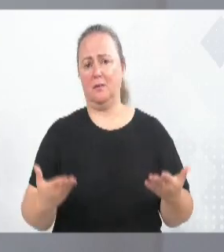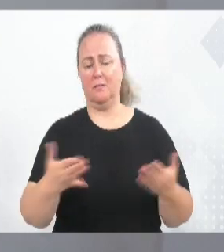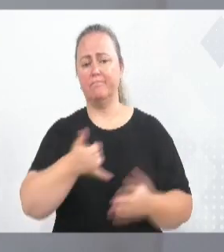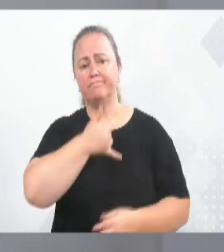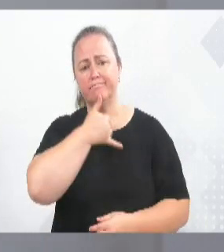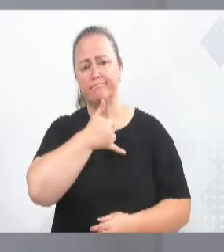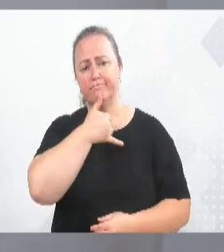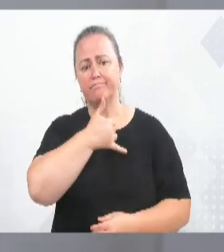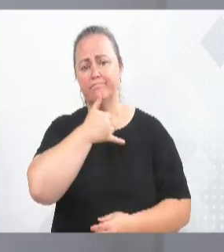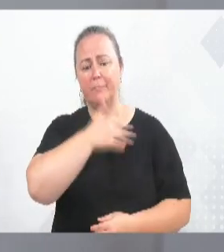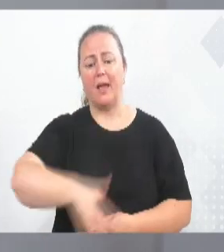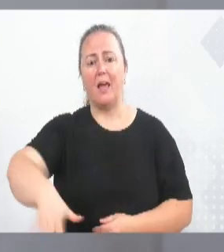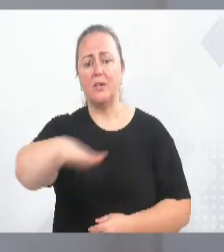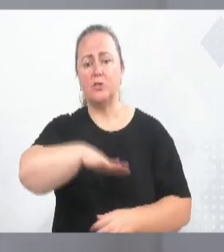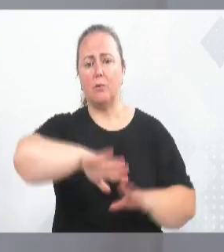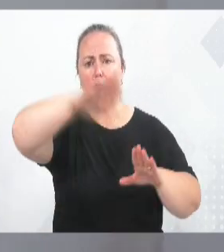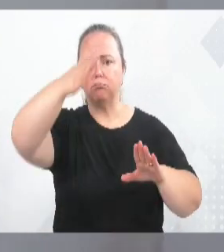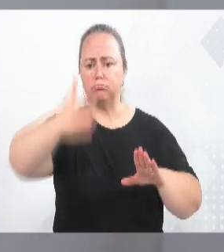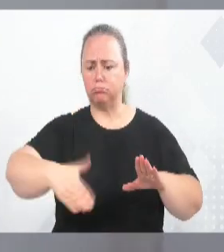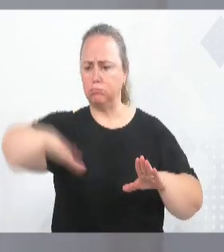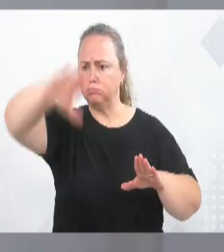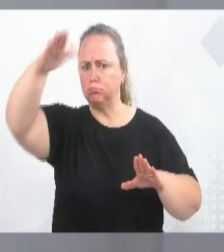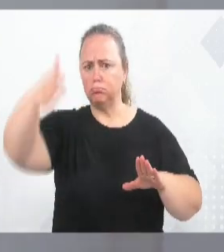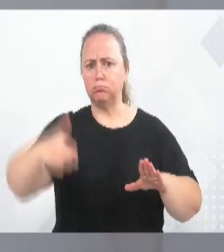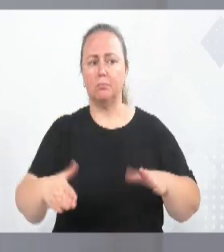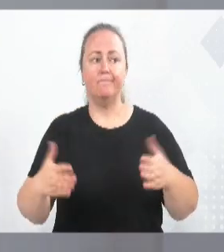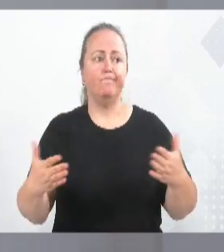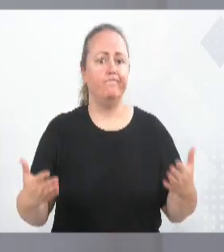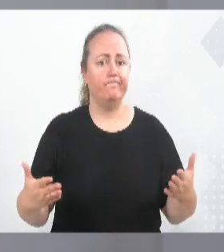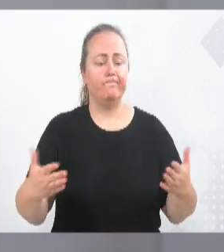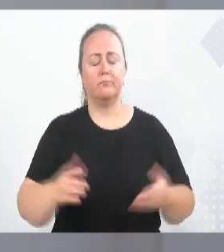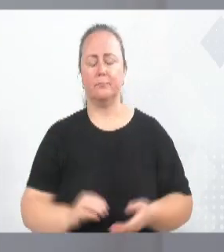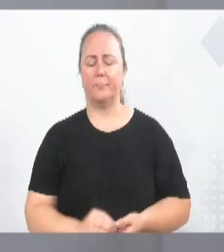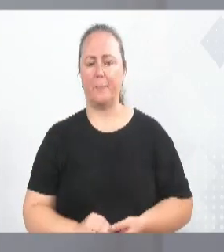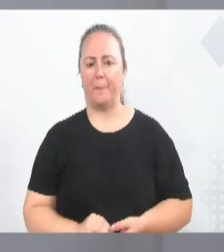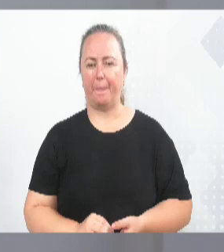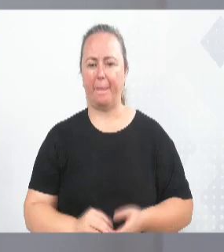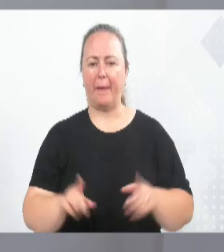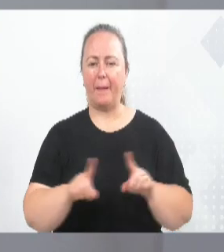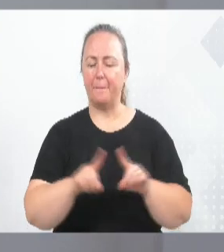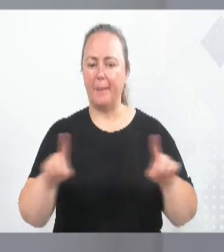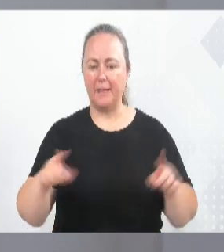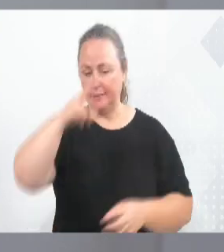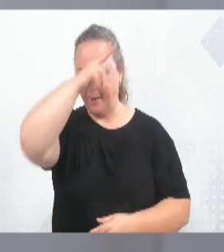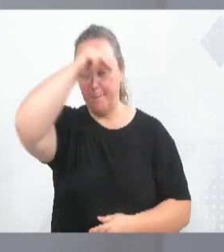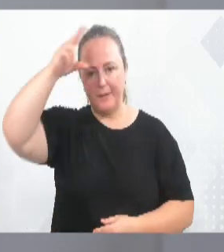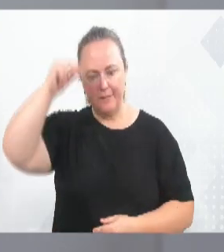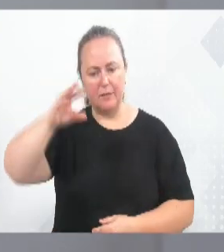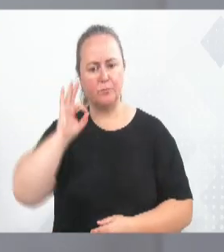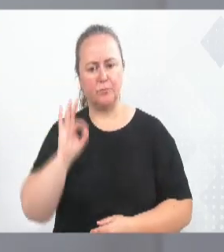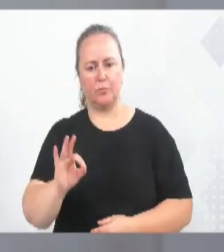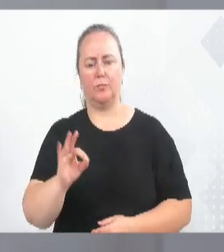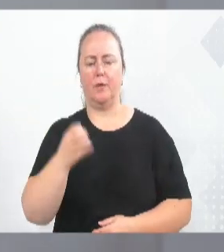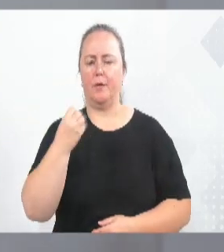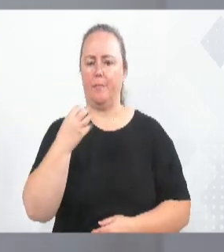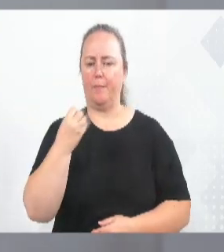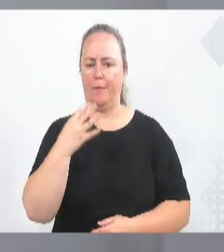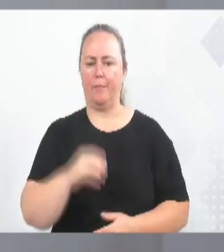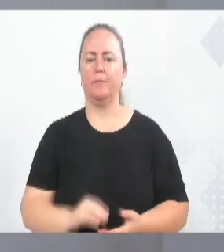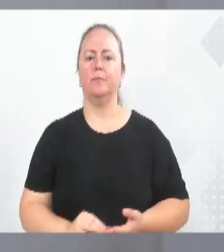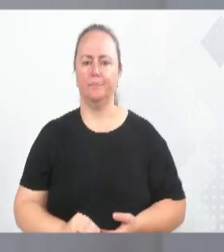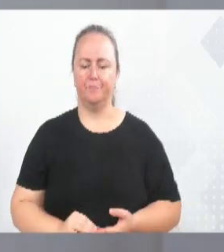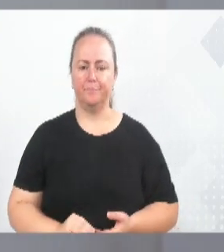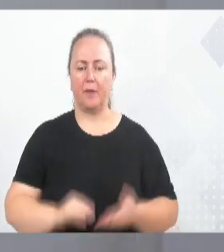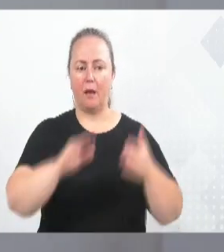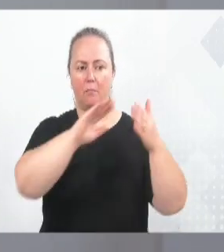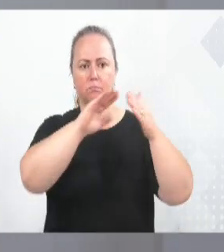infelizmente, e a nossa região é propícia a isso, Verão do Mão Chugou. Mas a resposta da Prefeitura tem que ser rápida. A resposta, quando cai uma barreira,